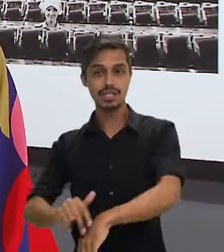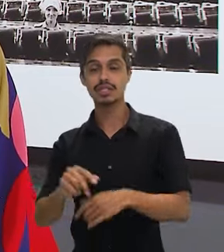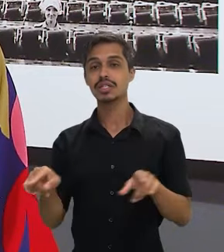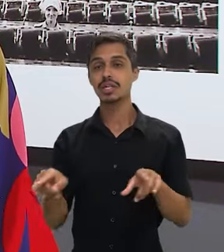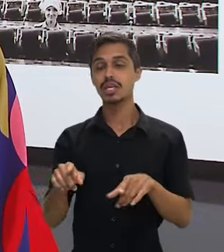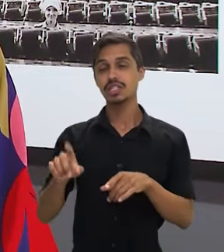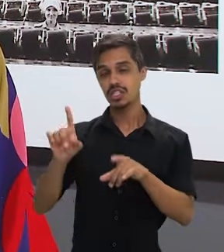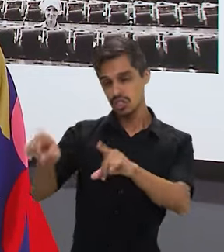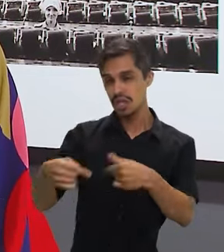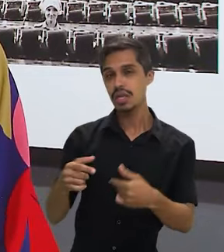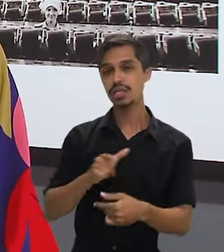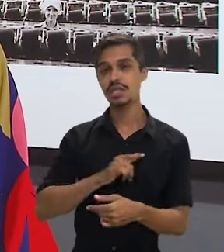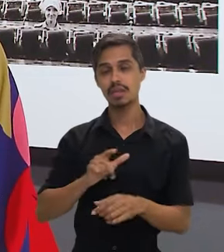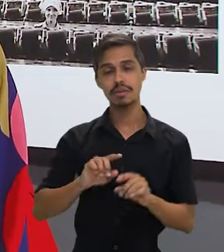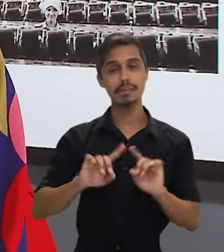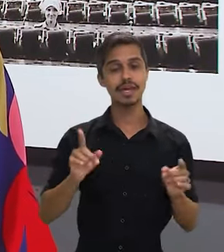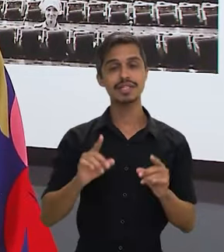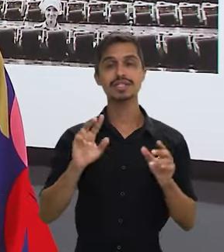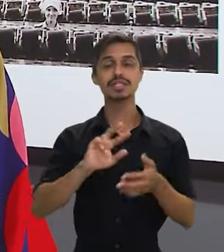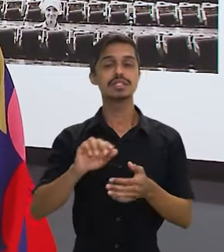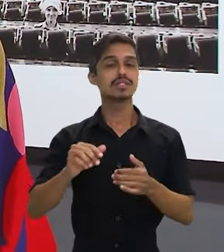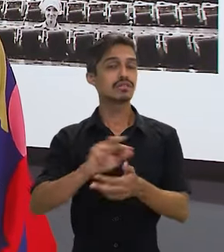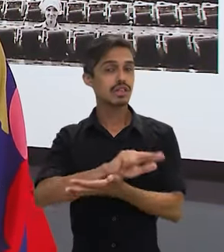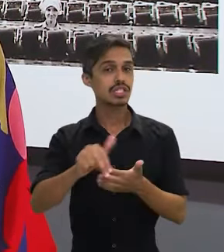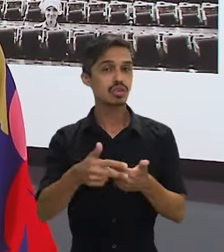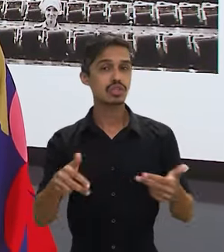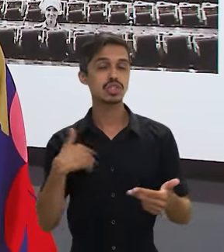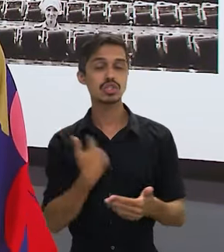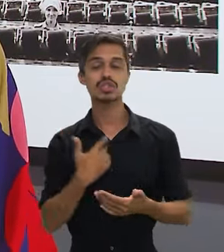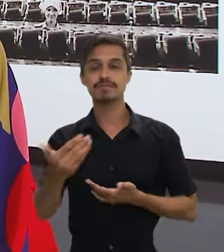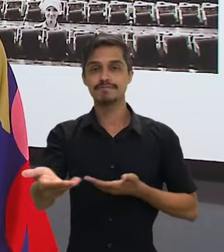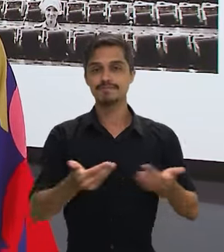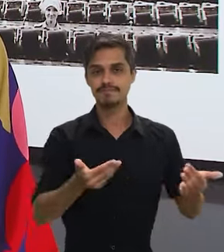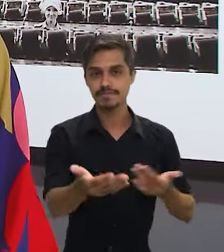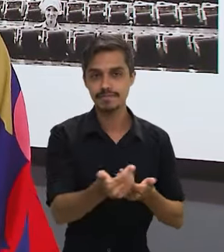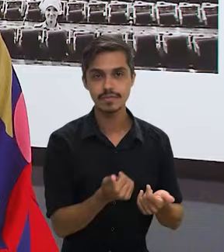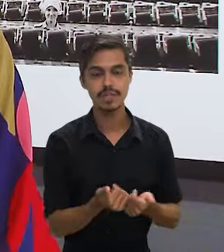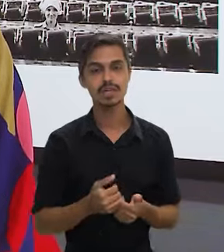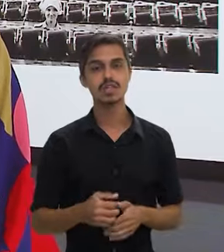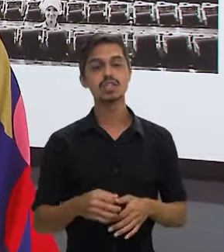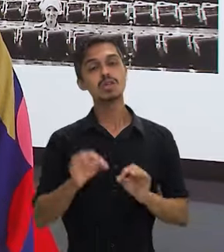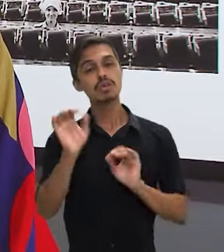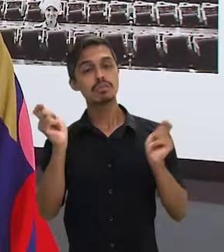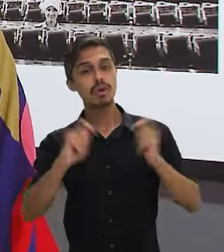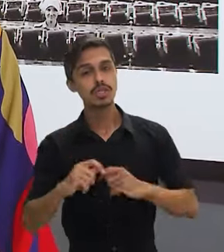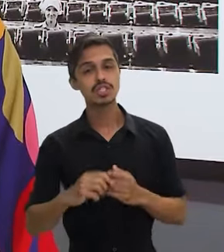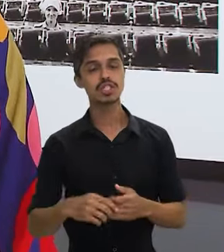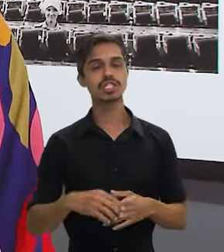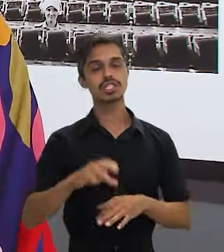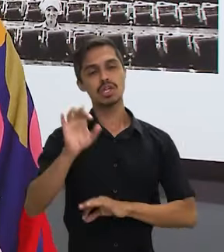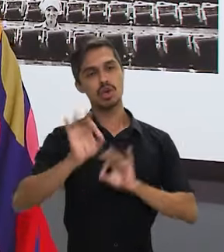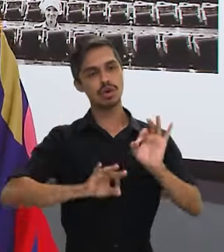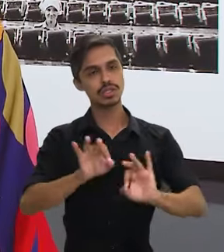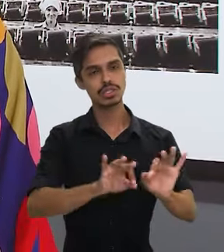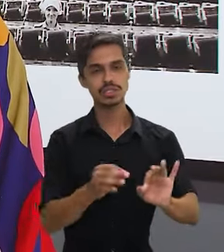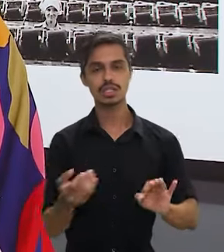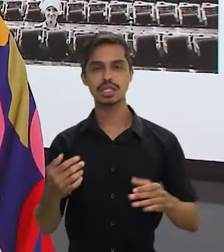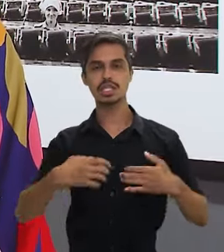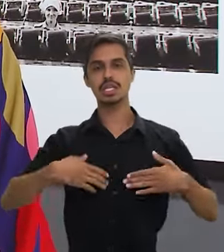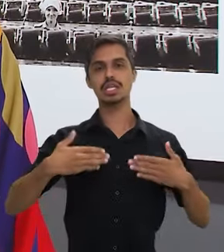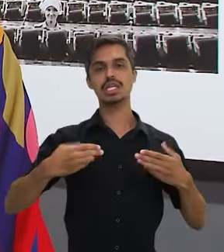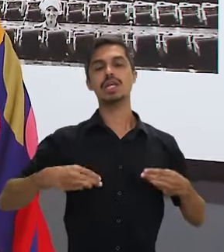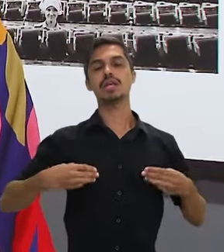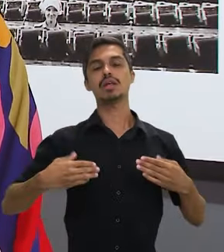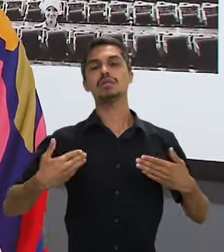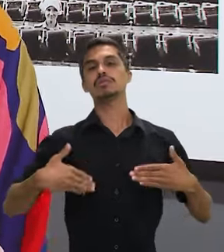mas foi um ano também que a gente colheu muitos frutos, assim. Foi um ano que a gente pôde não só reestruturar e trazer para dentro da Esplanada,